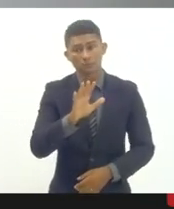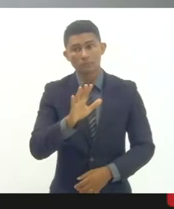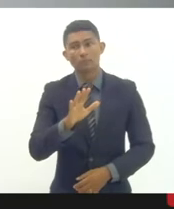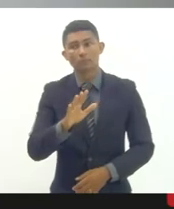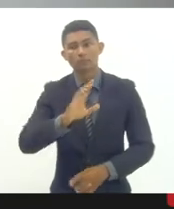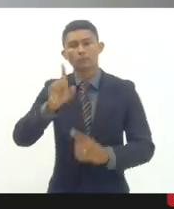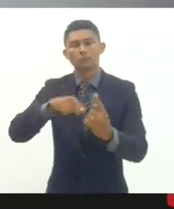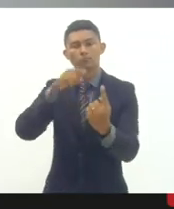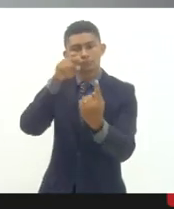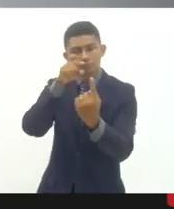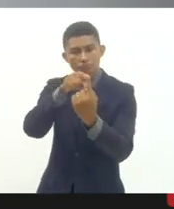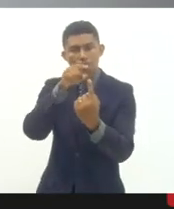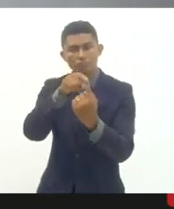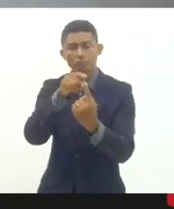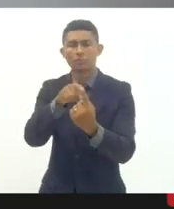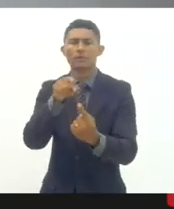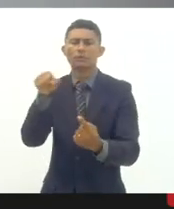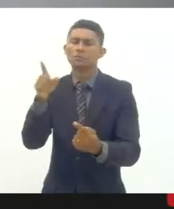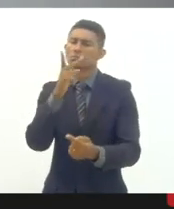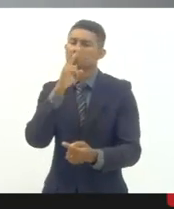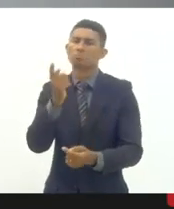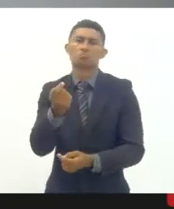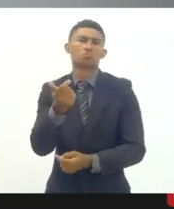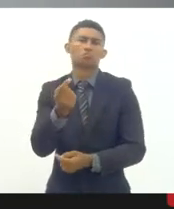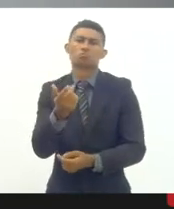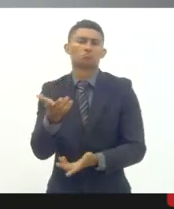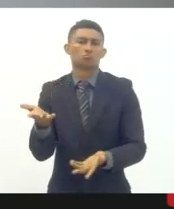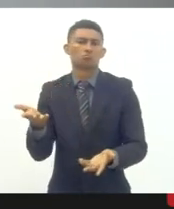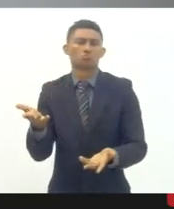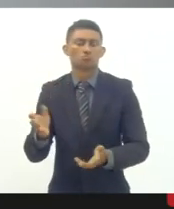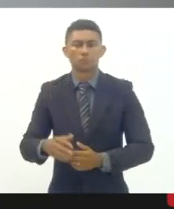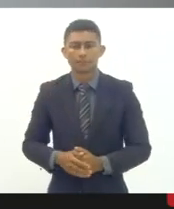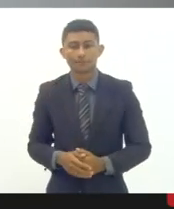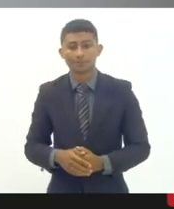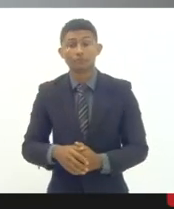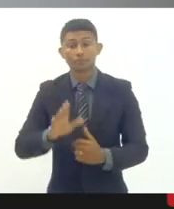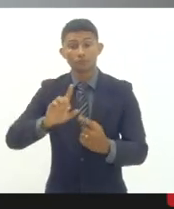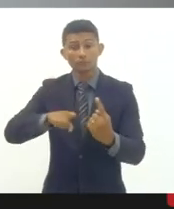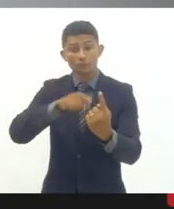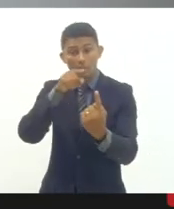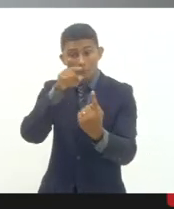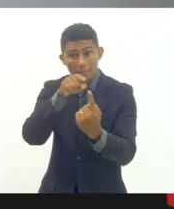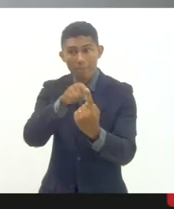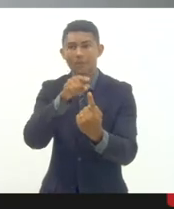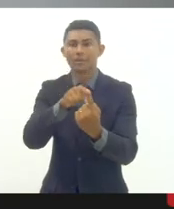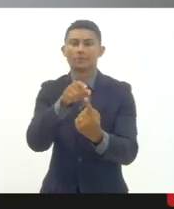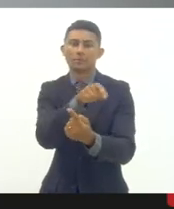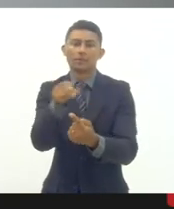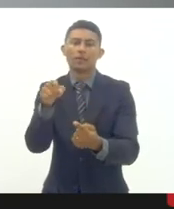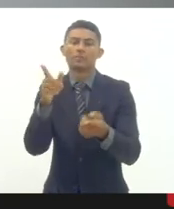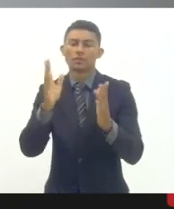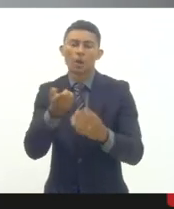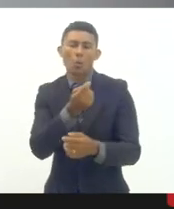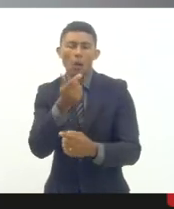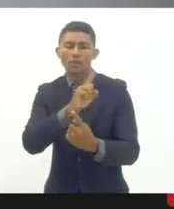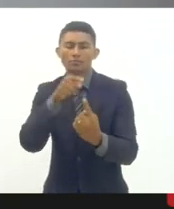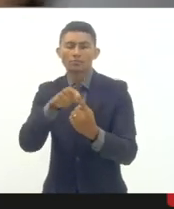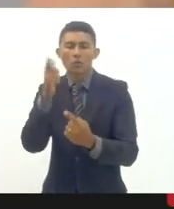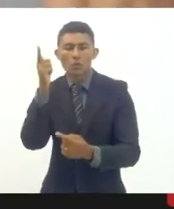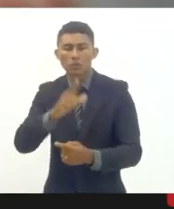meta muito pouco ousada também do plano então as metas que estão parcialmente cumpridas são metas que